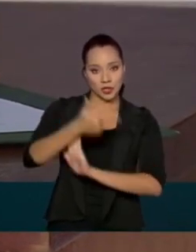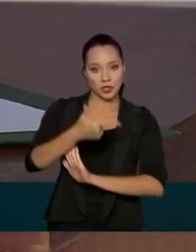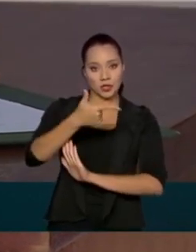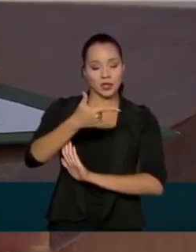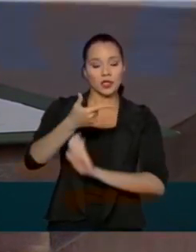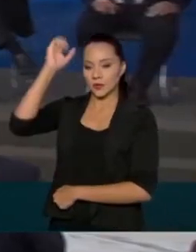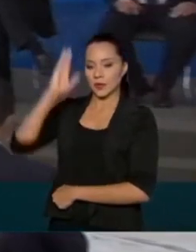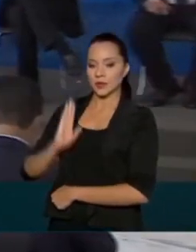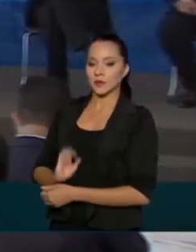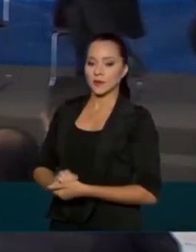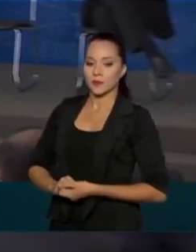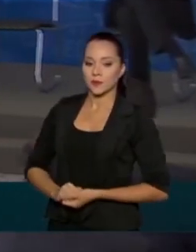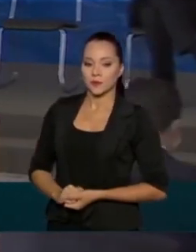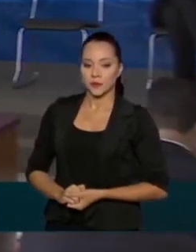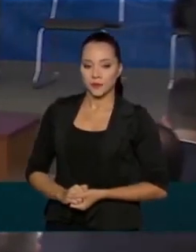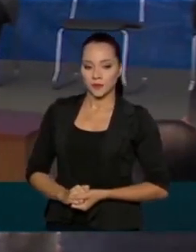flexíveis para contratos.